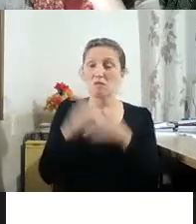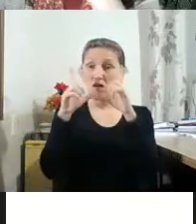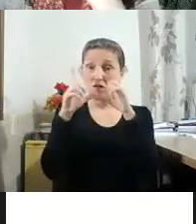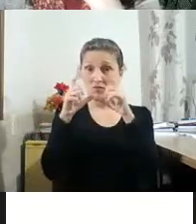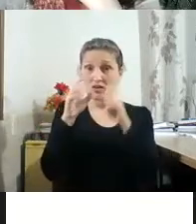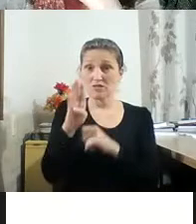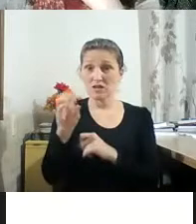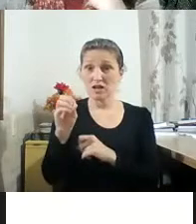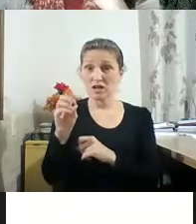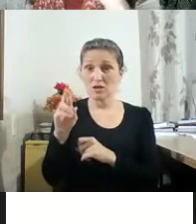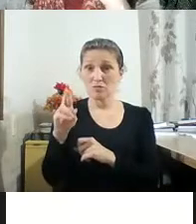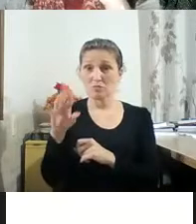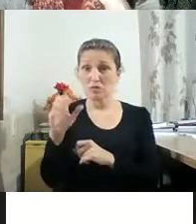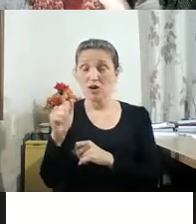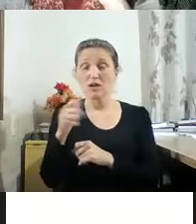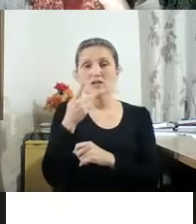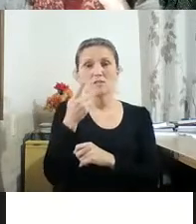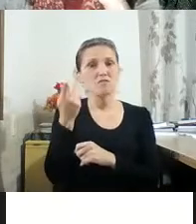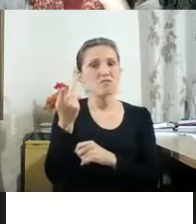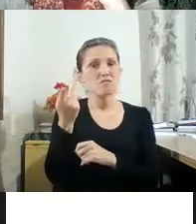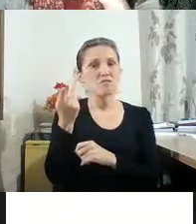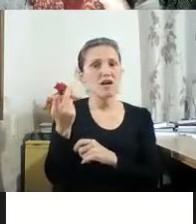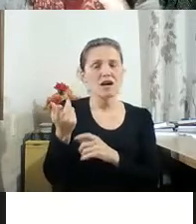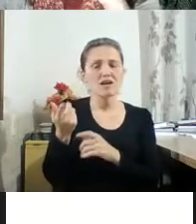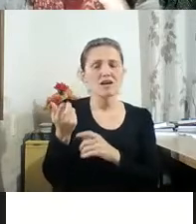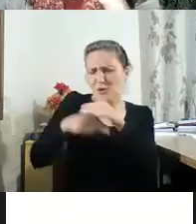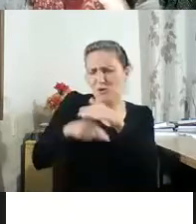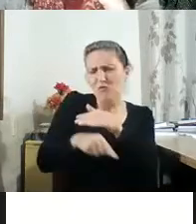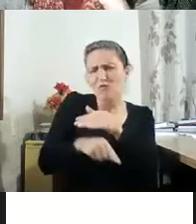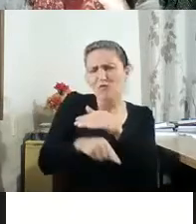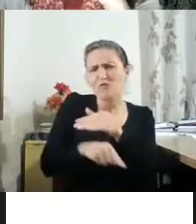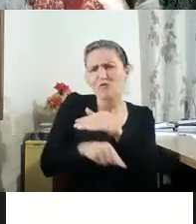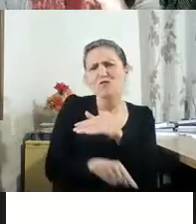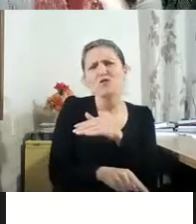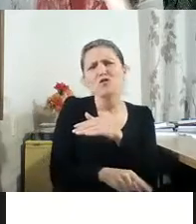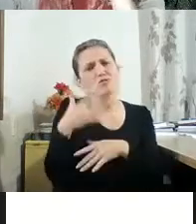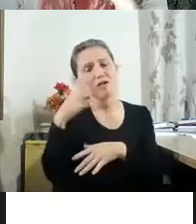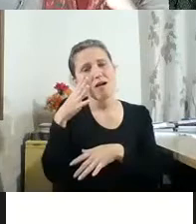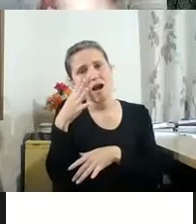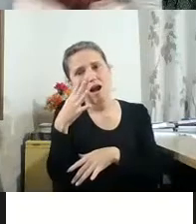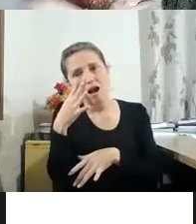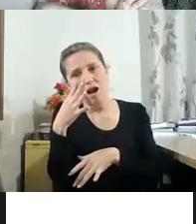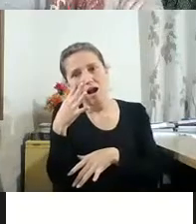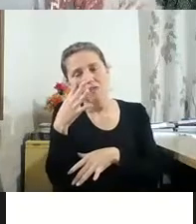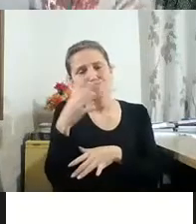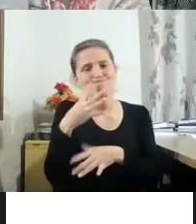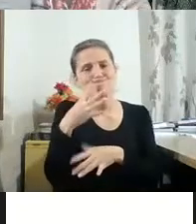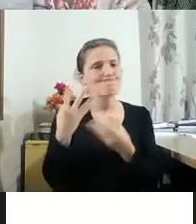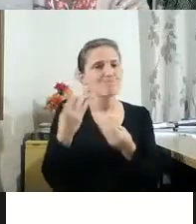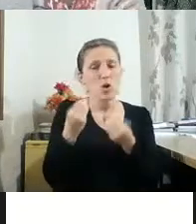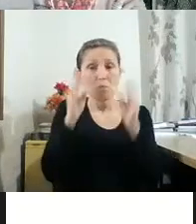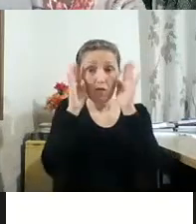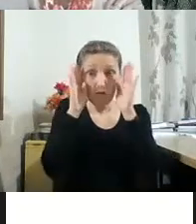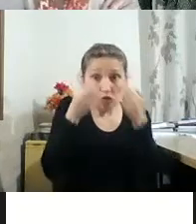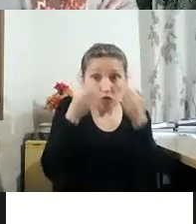de sempre nos tirar da superfície e nos levar para outros universos. Mesmo que a gente foque em alguma